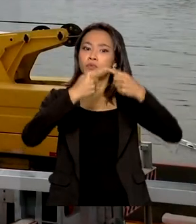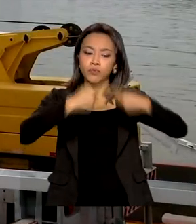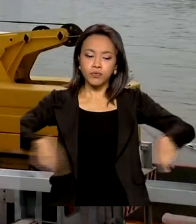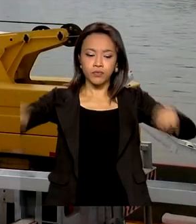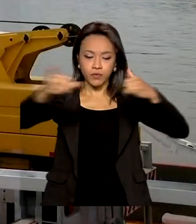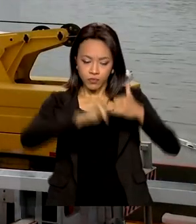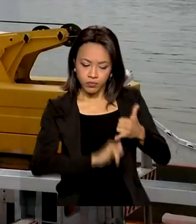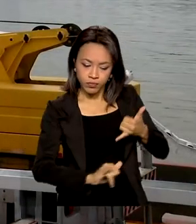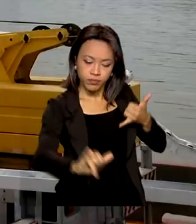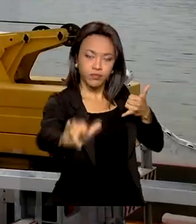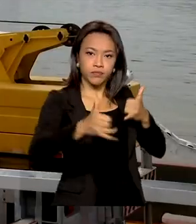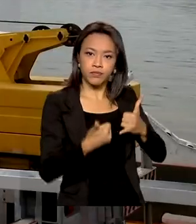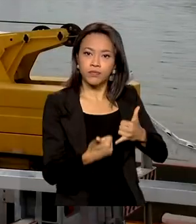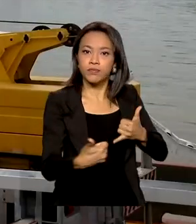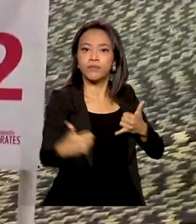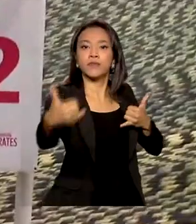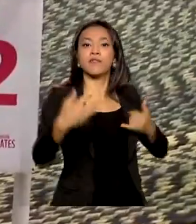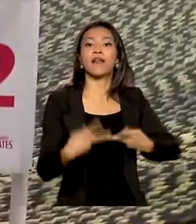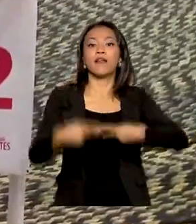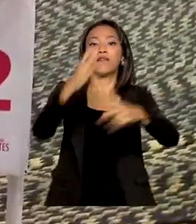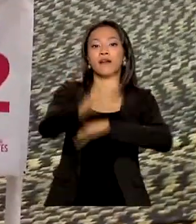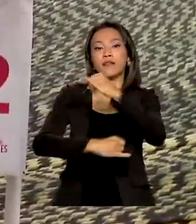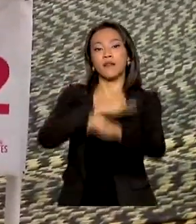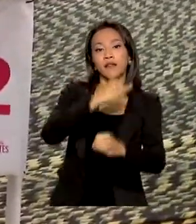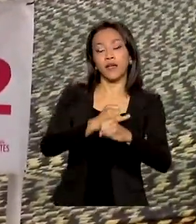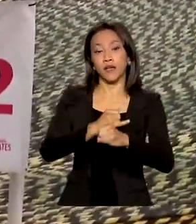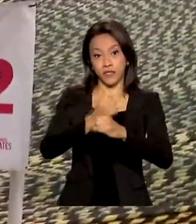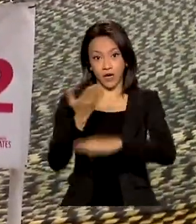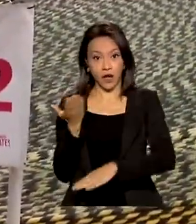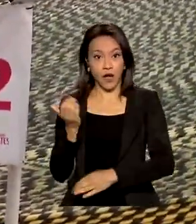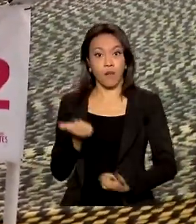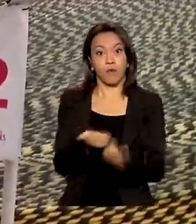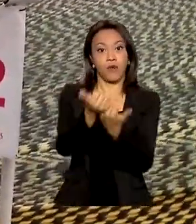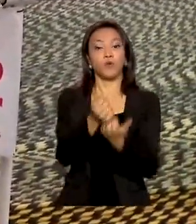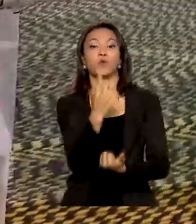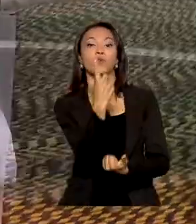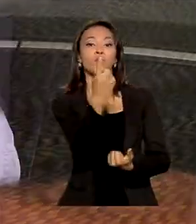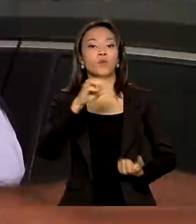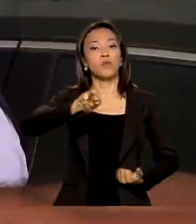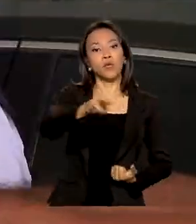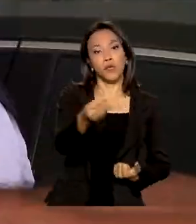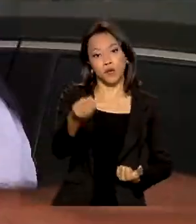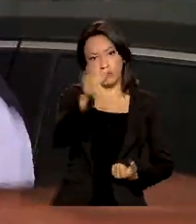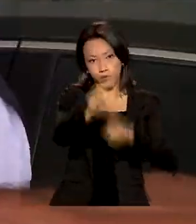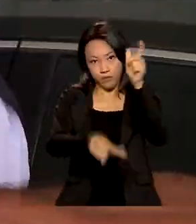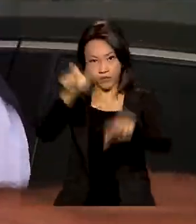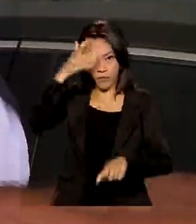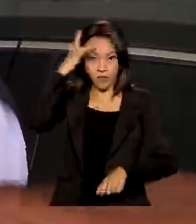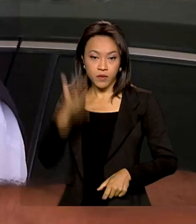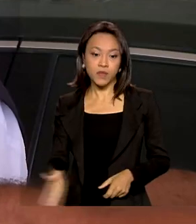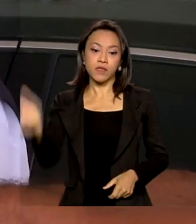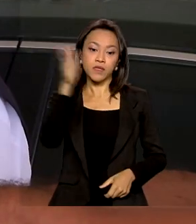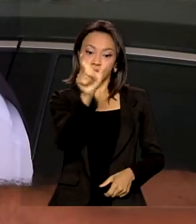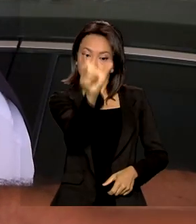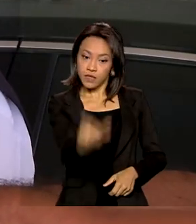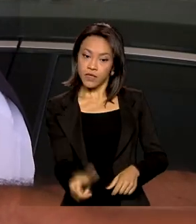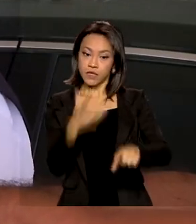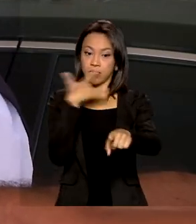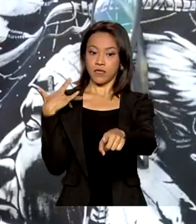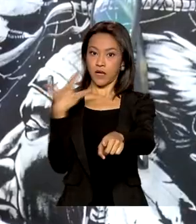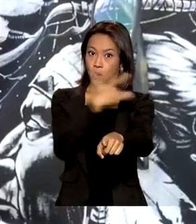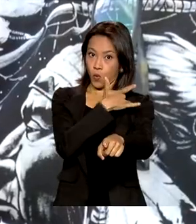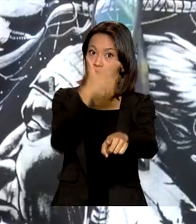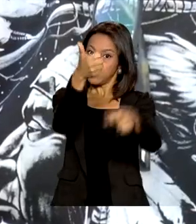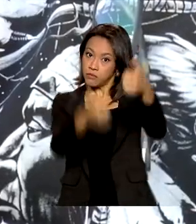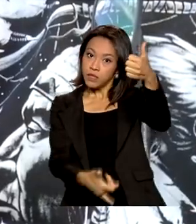à região norte do país, beneficiando um milhão de pessoas. Saúde e ministro Marcelo Queiroga fala das